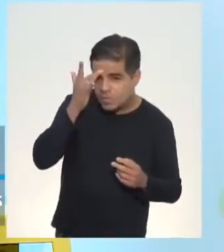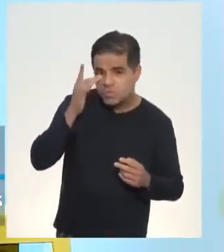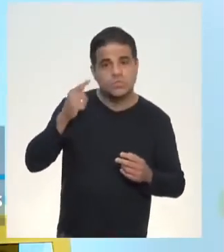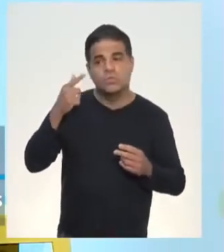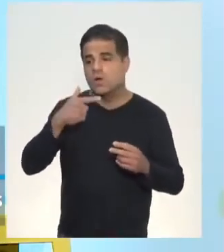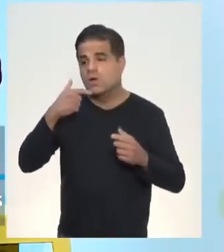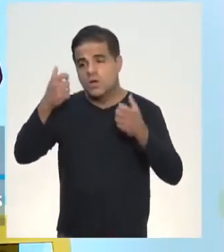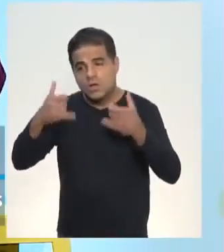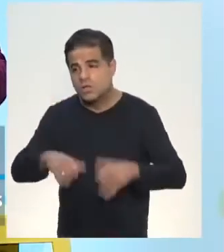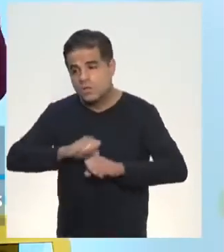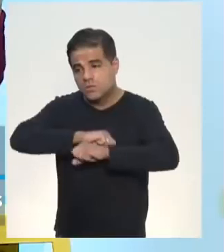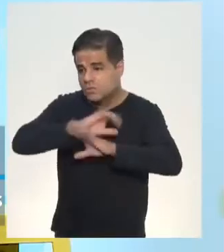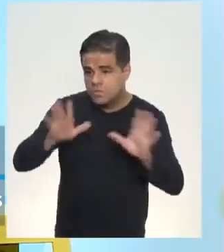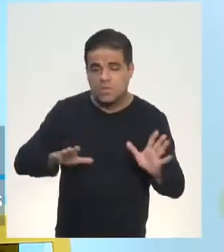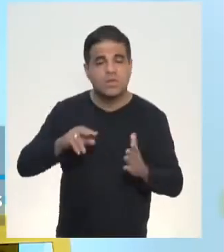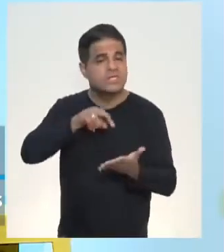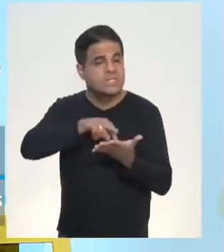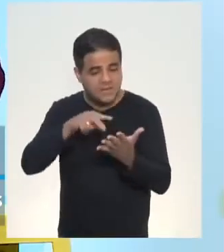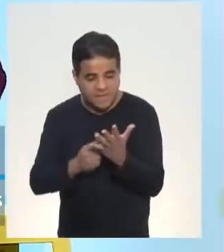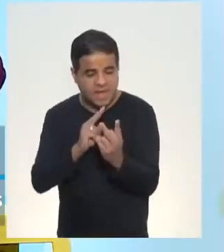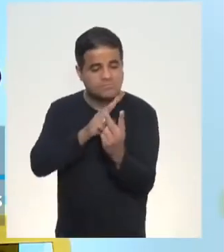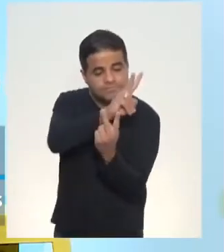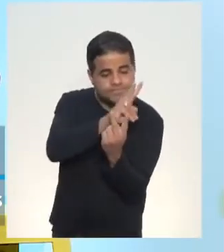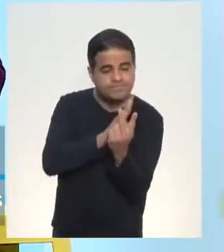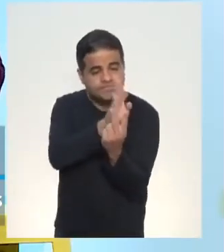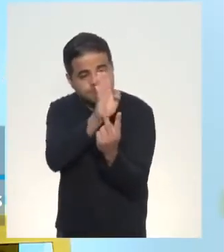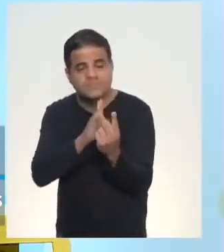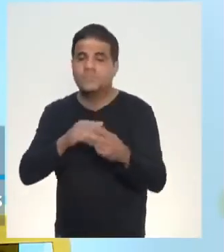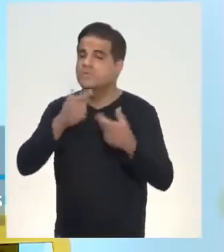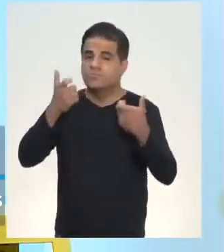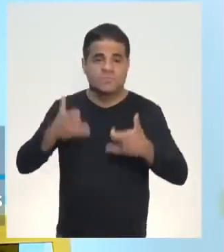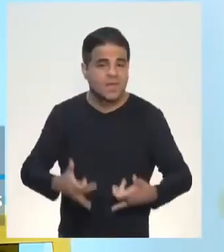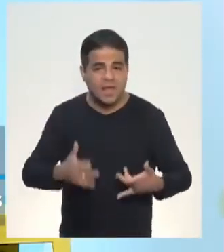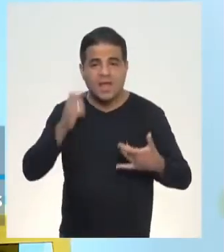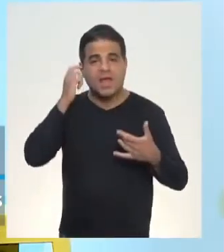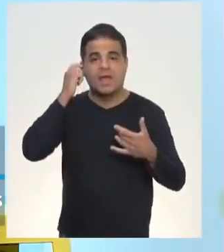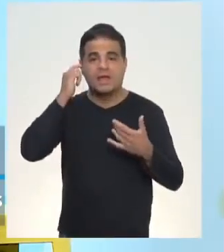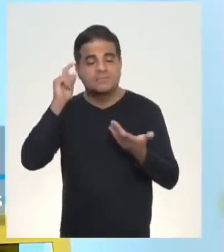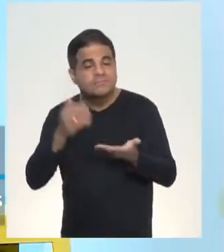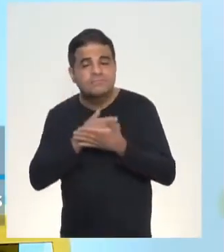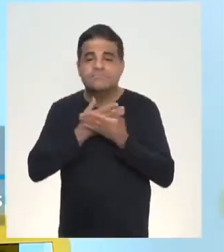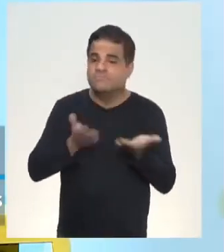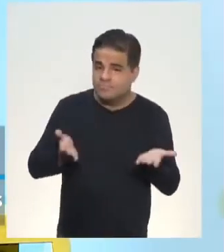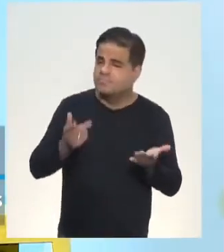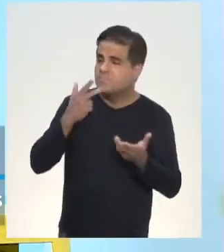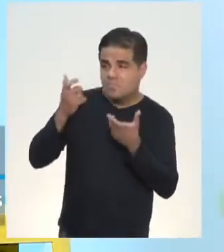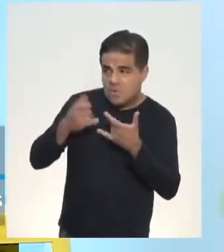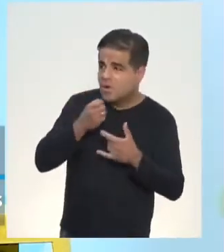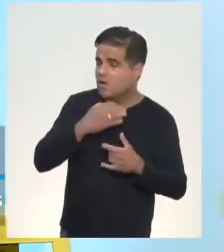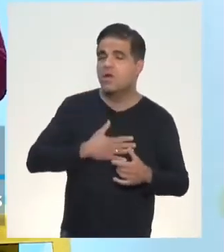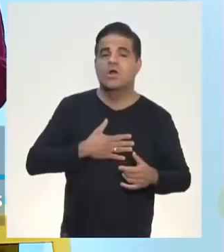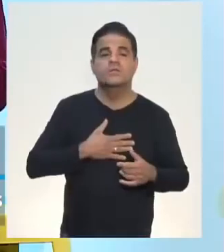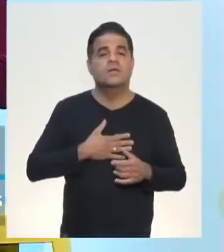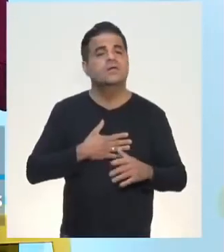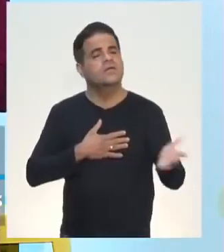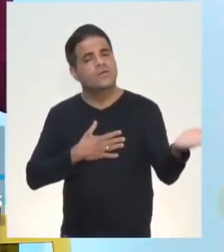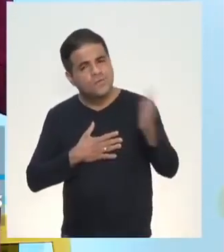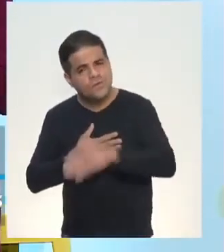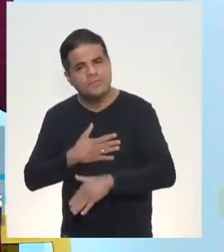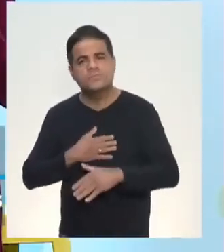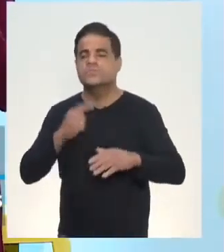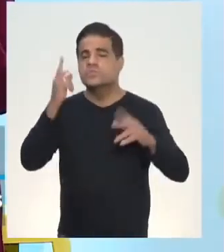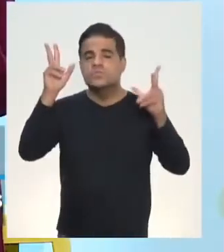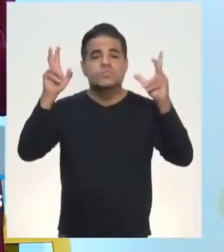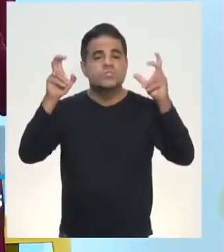realmente ela disse para não assumir as consequências depois. Isso aí, pela tangente. Muito bem dito, Mauro. Gostei. Vamos aos